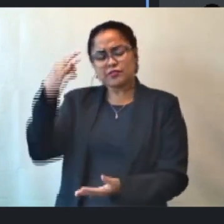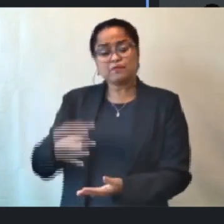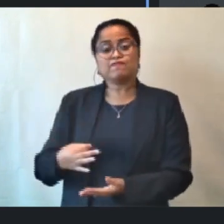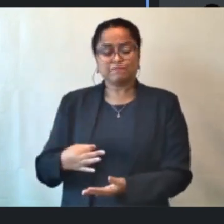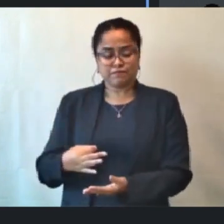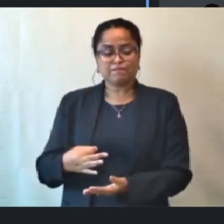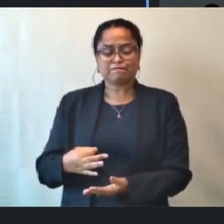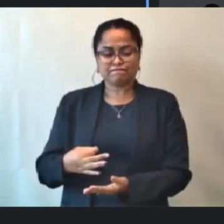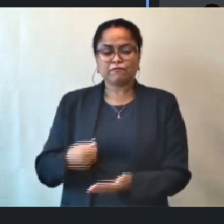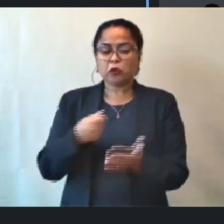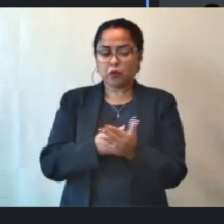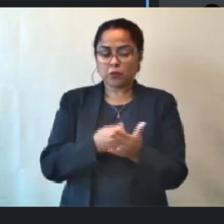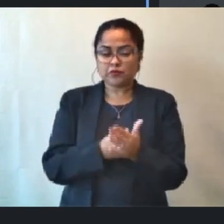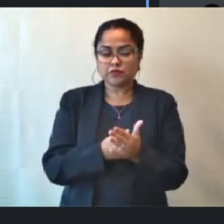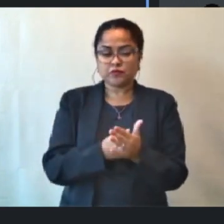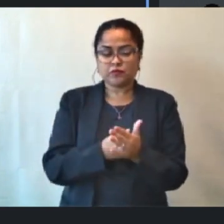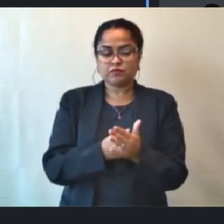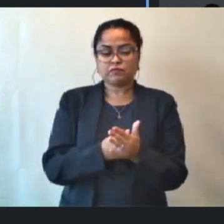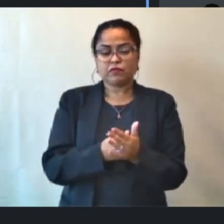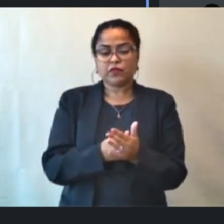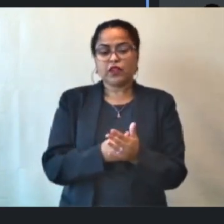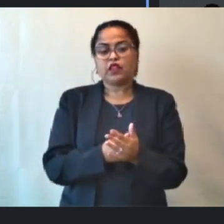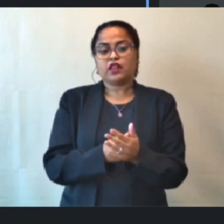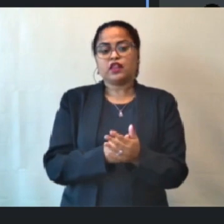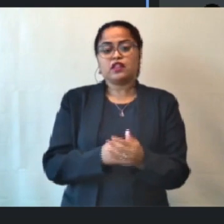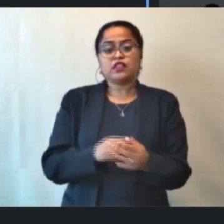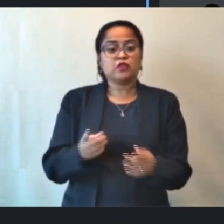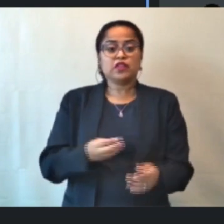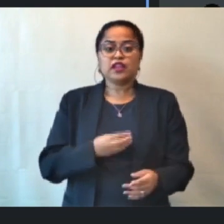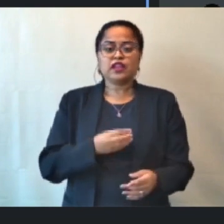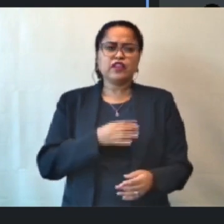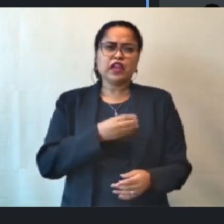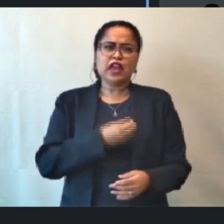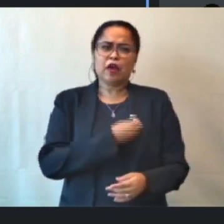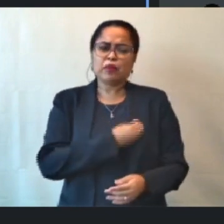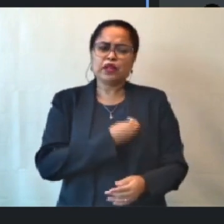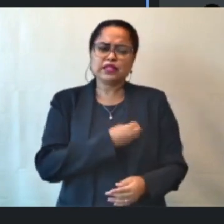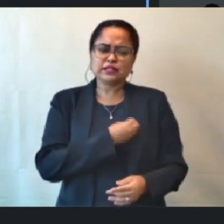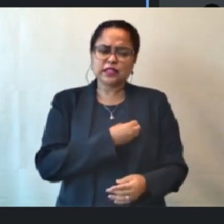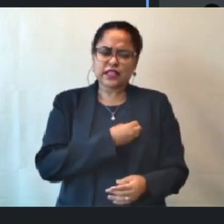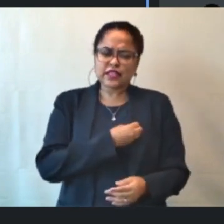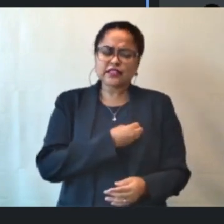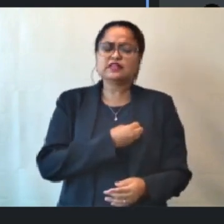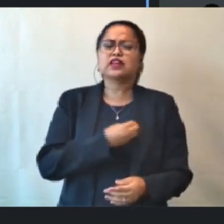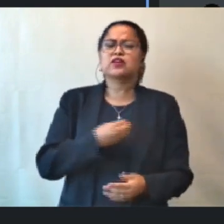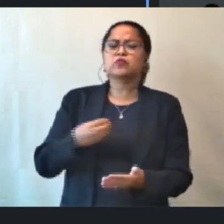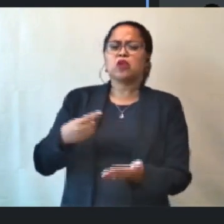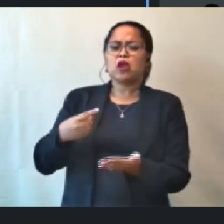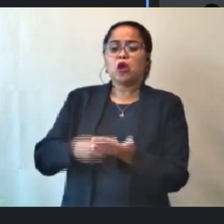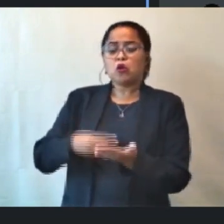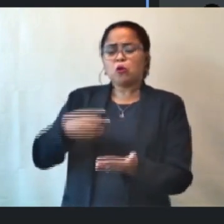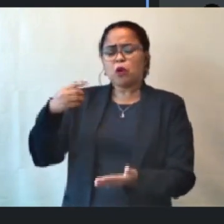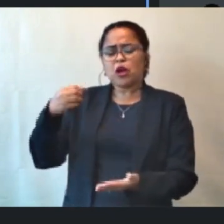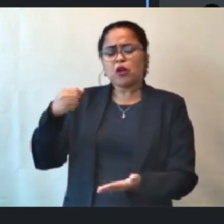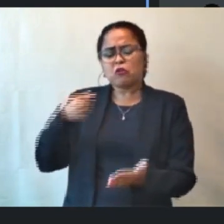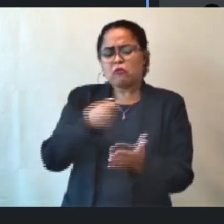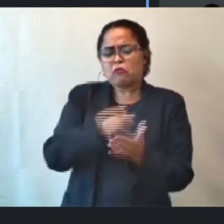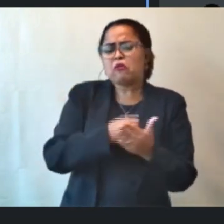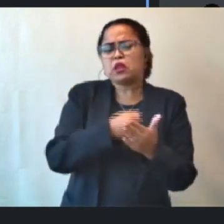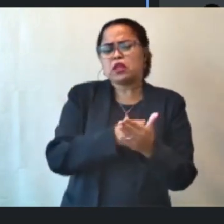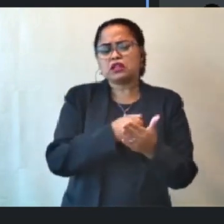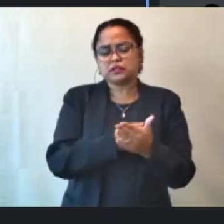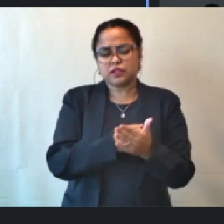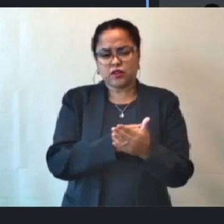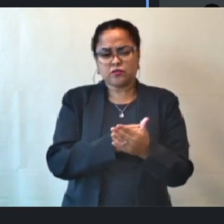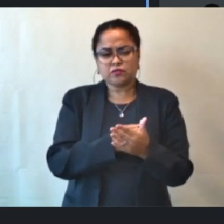houve a presença pela convocação, feita pela convocação. A única coisa que eu peço a essa comissão é o seguinte, me dê a